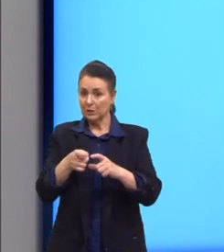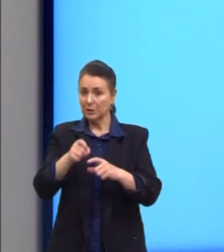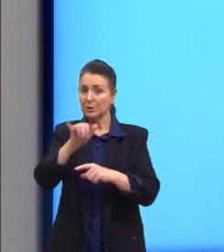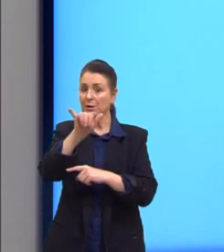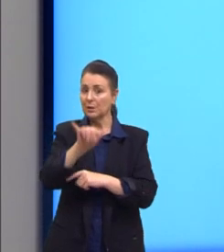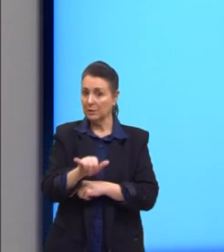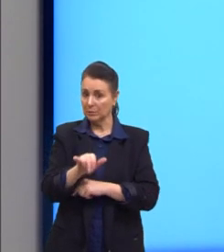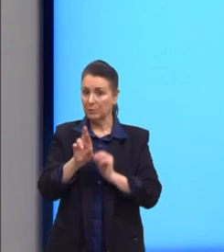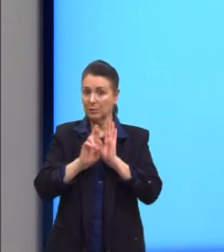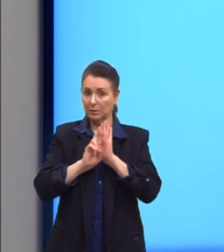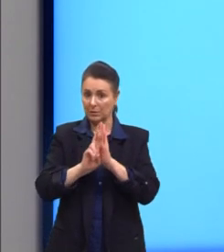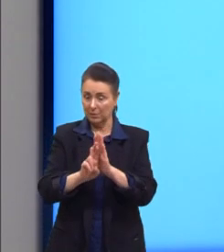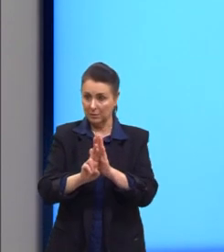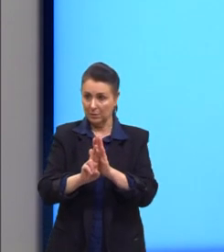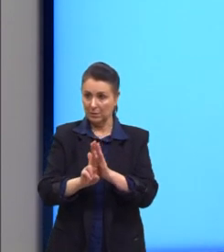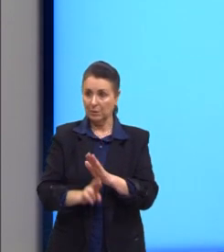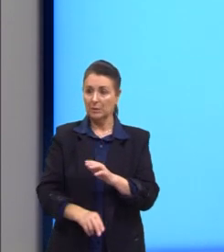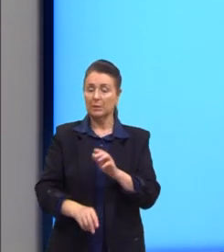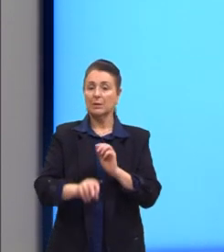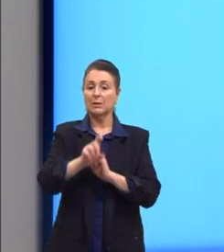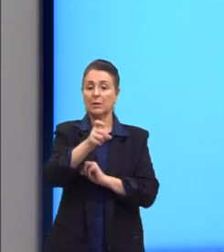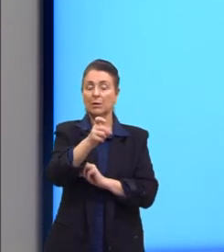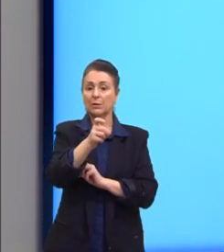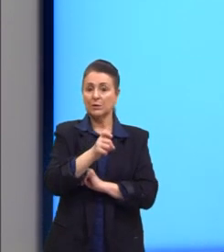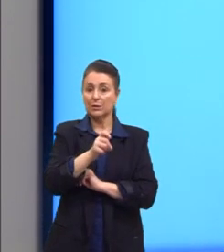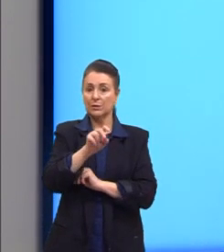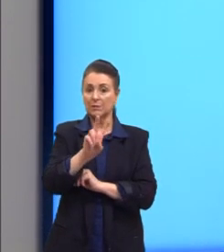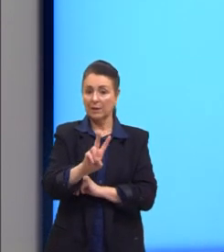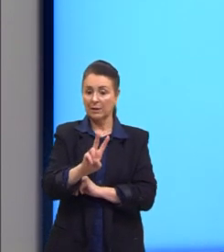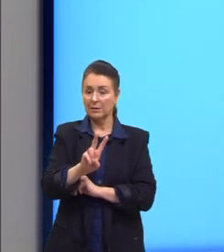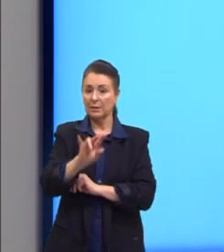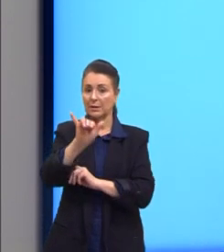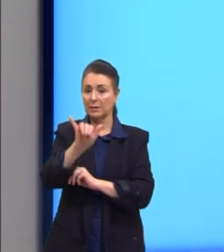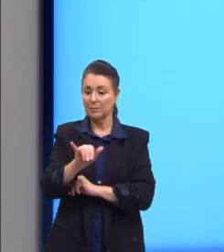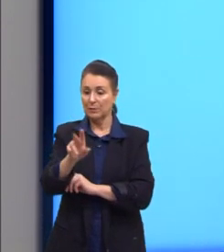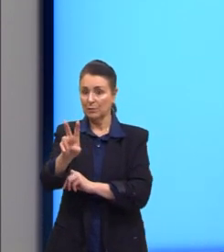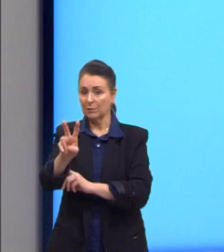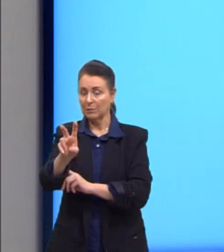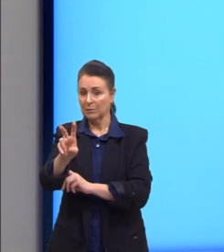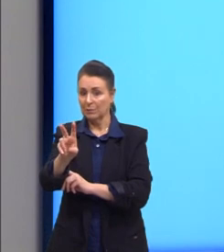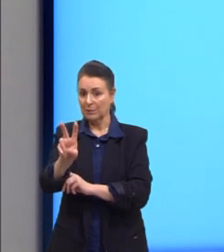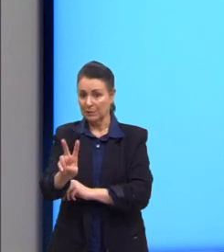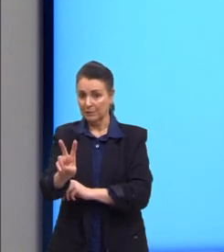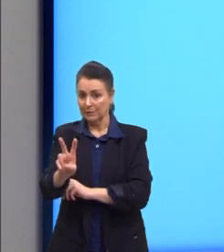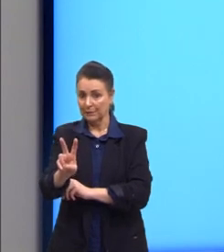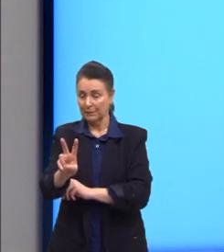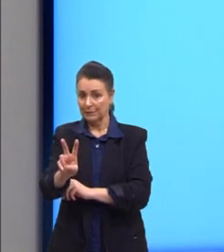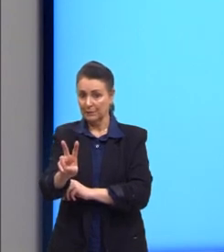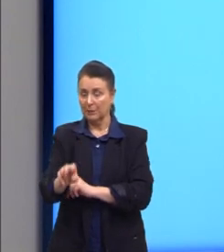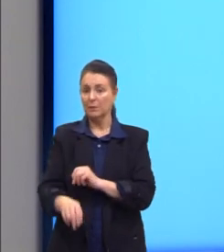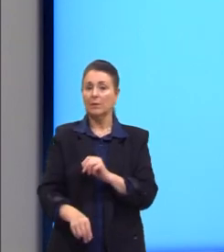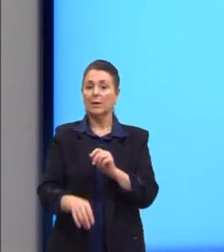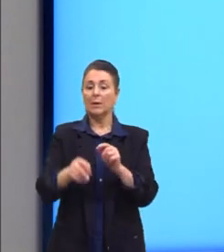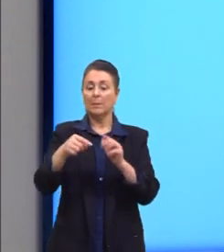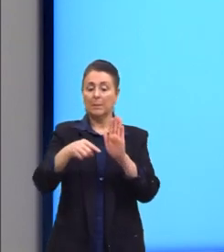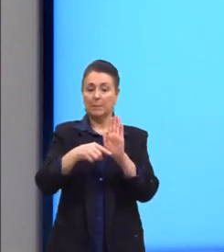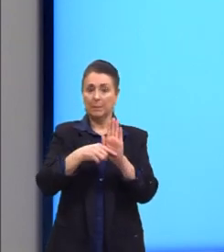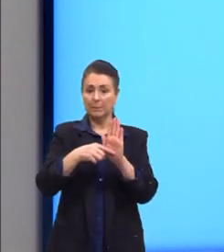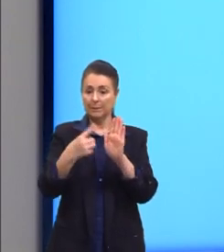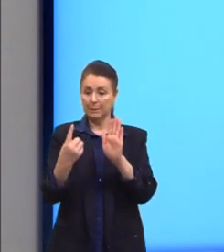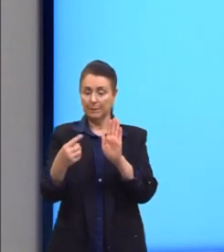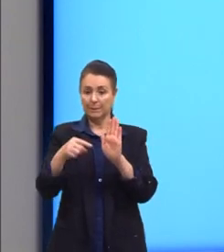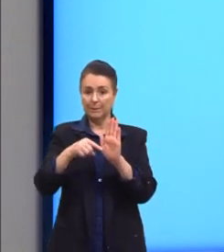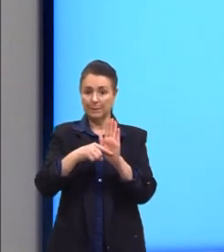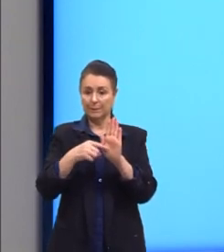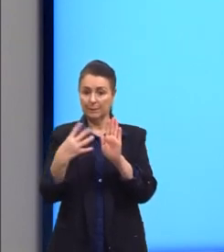Y. Nesse caso, X vértice e Y vértice. Então, as coordenadas seriam menos 1 e menos